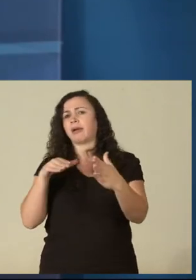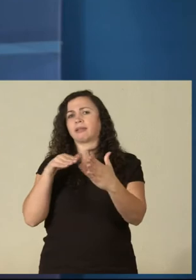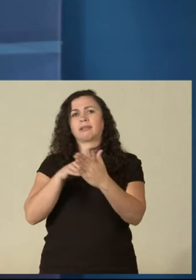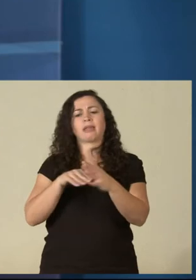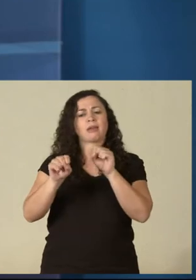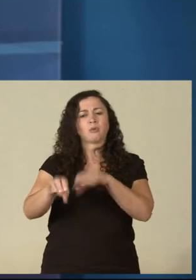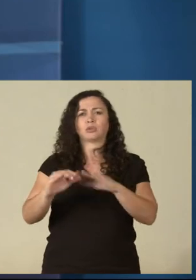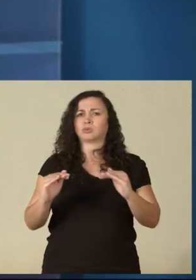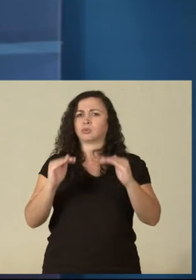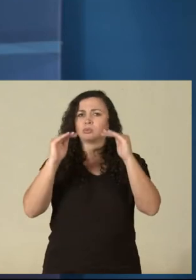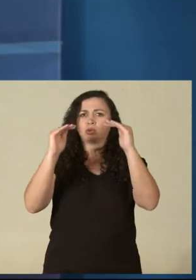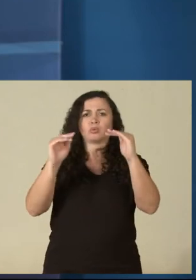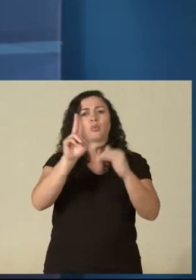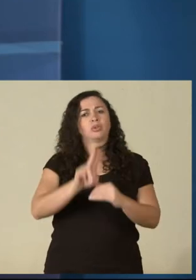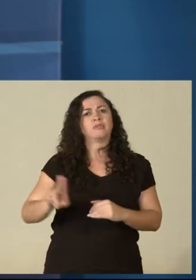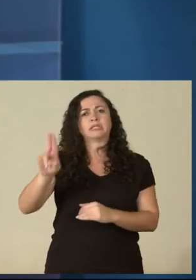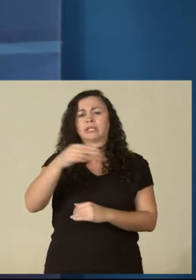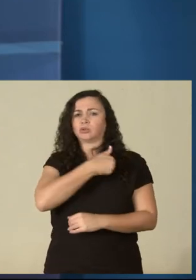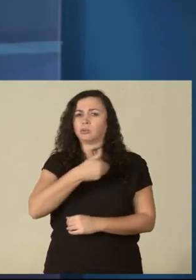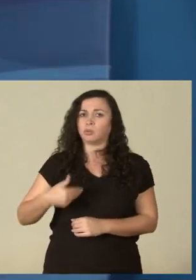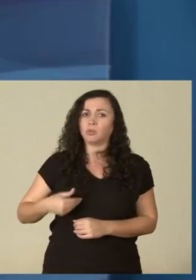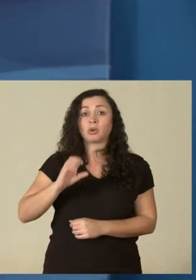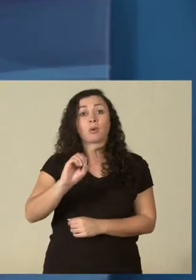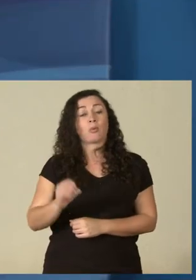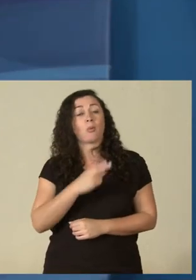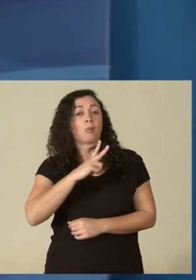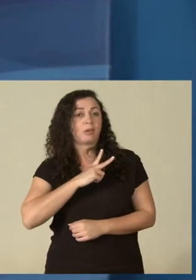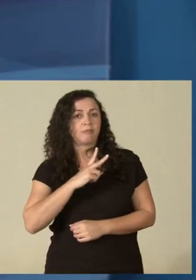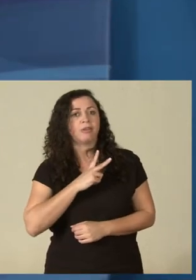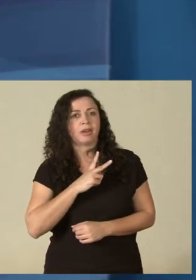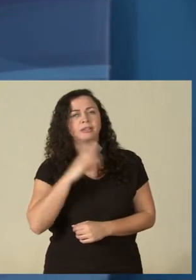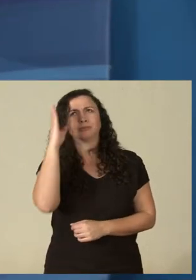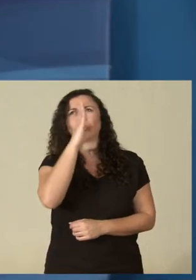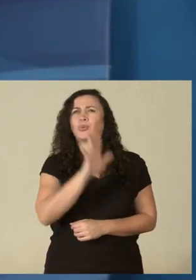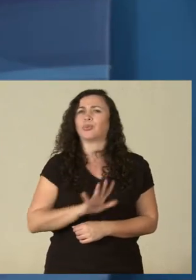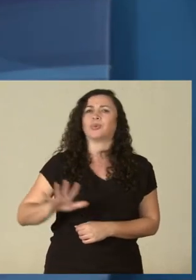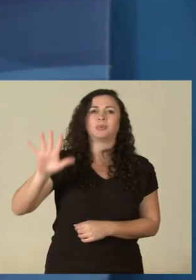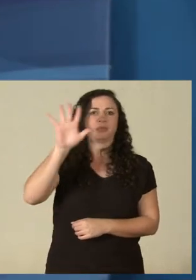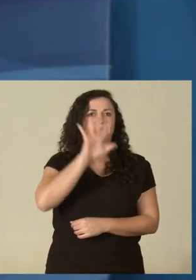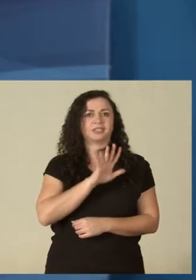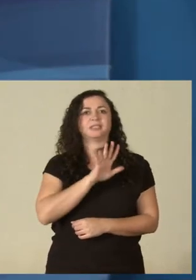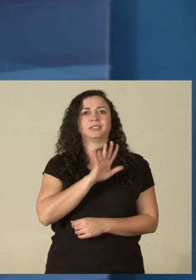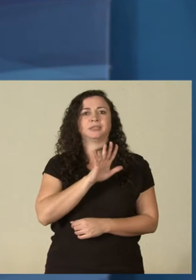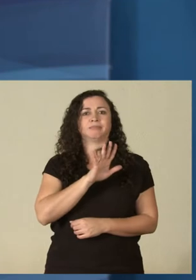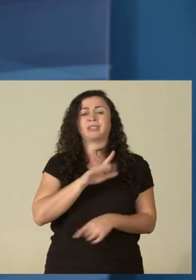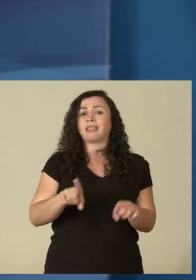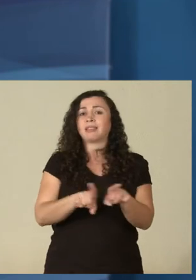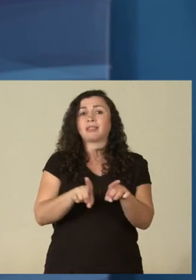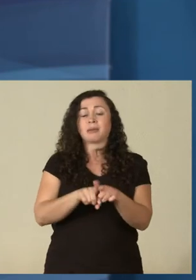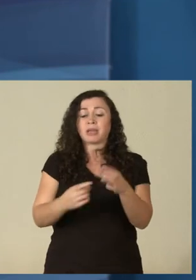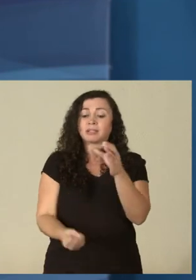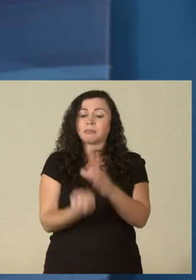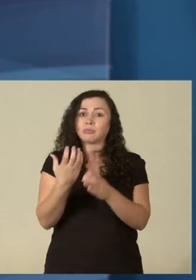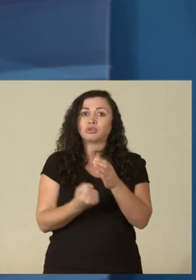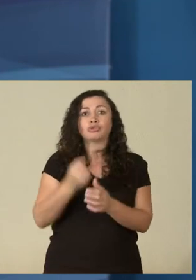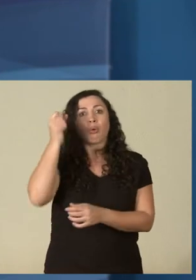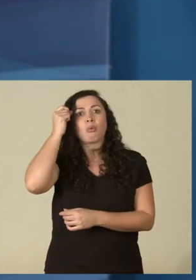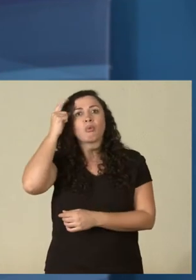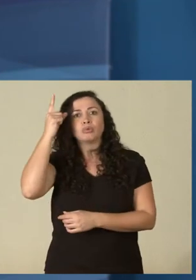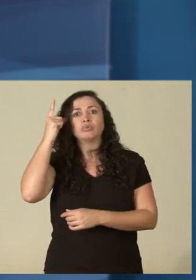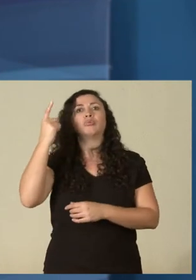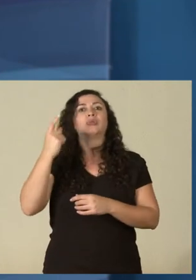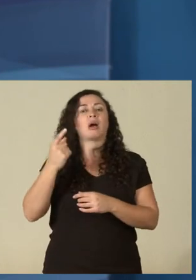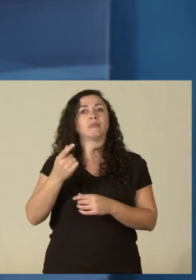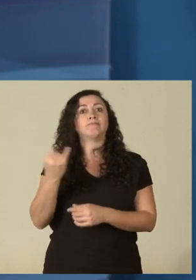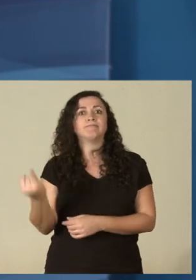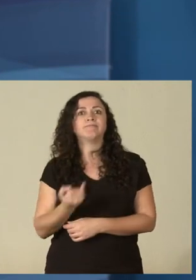universidades públicas ou privadas do Brasil. Cada vez mais a produção cultural interessa para os nossos alunos, vem chamando